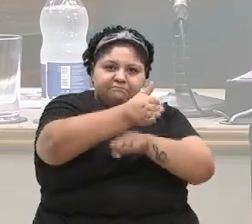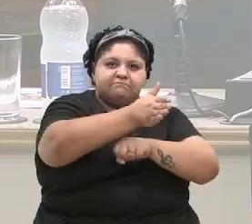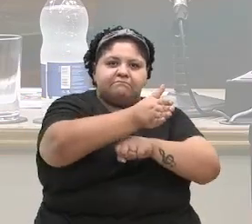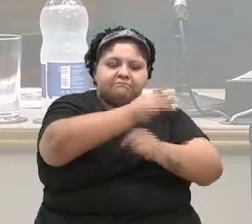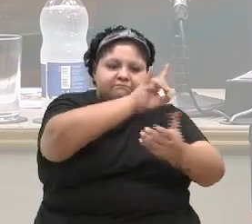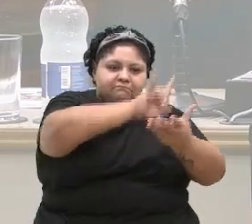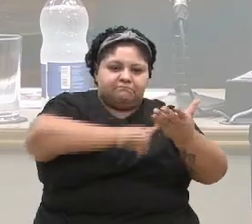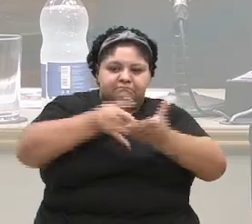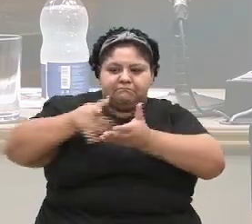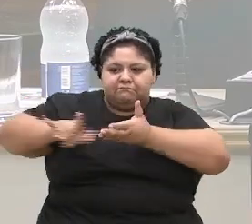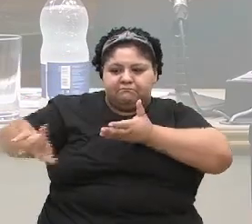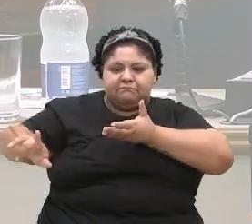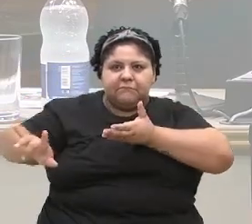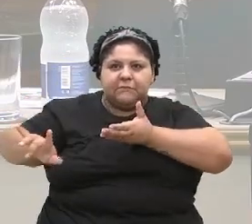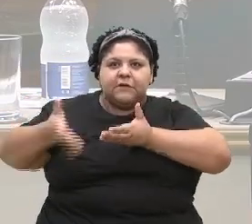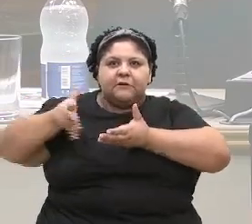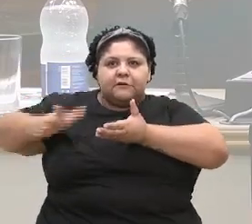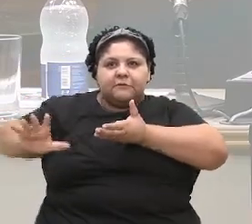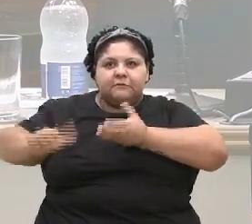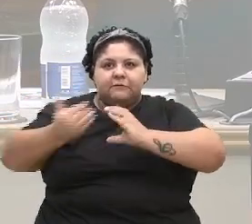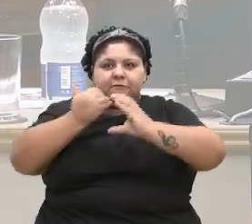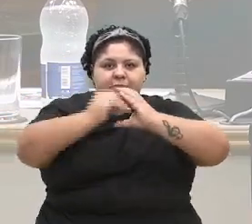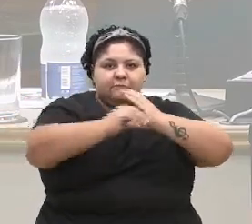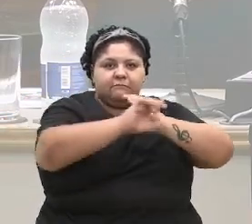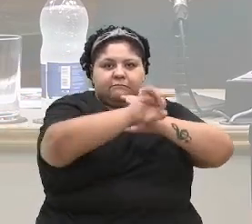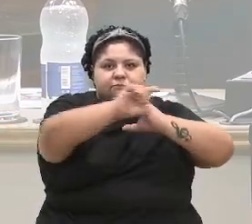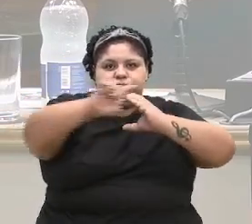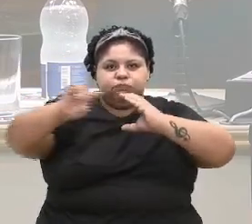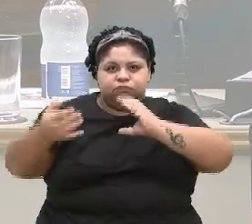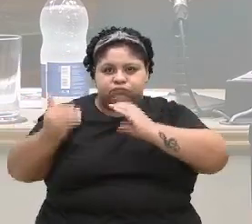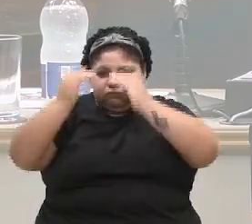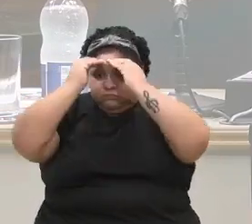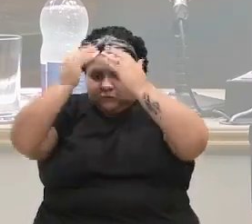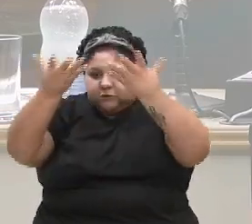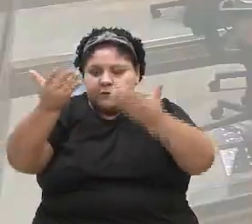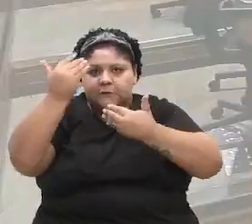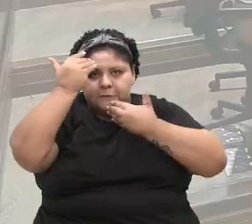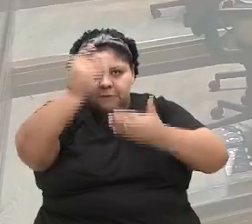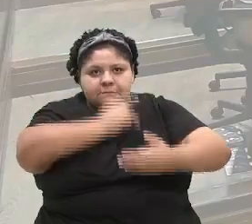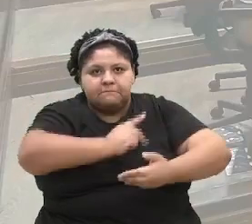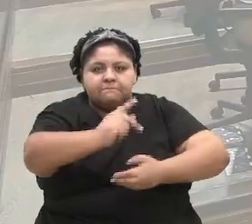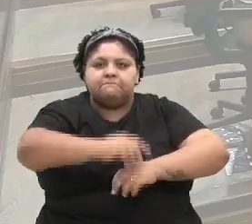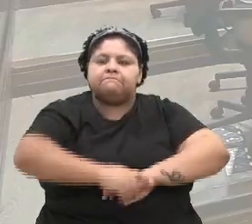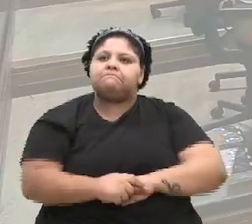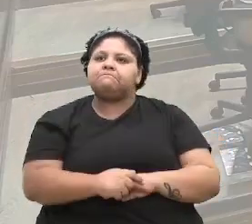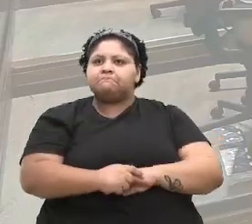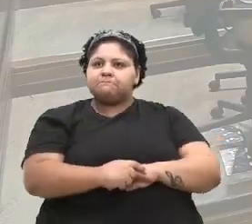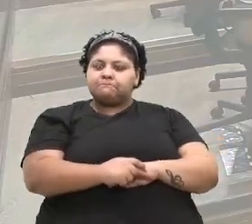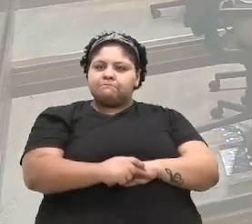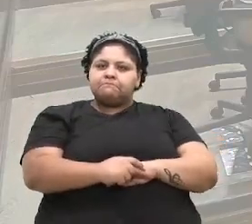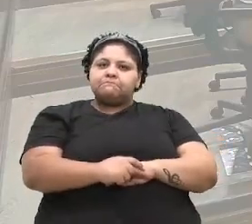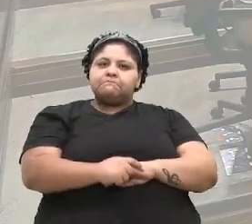contrariedade para ser encaminhada para os devidos responsáveis. Obrigado, presidente. Obrigada, vereador Bortoland.